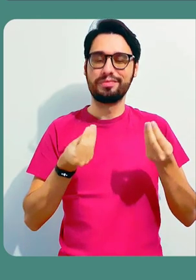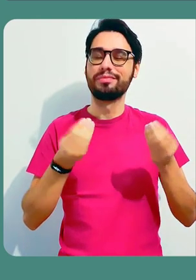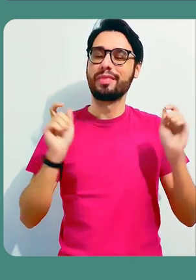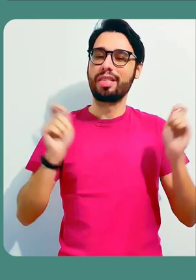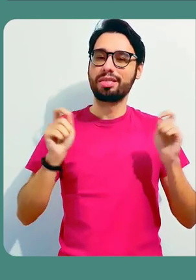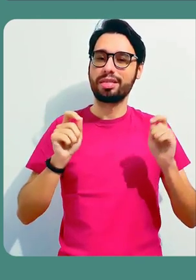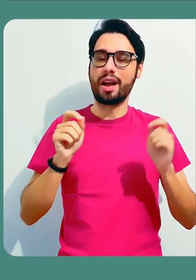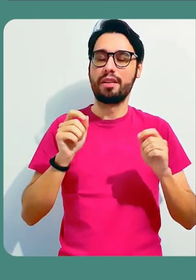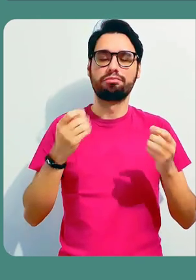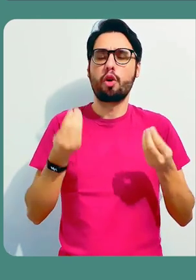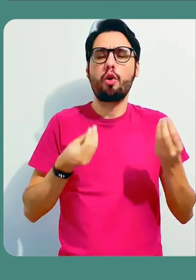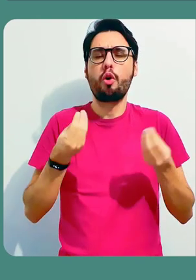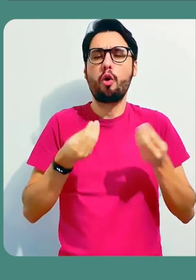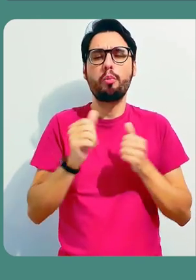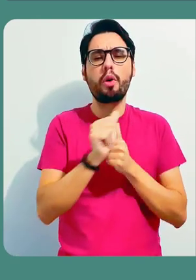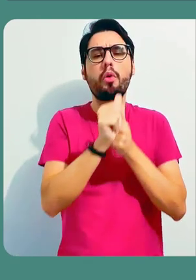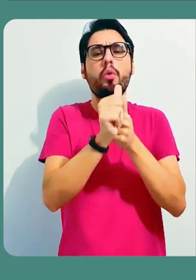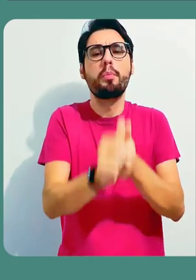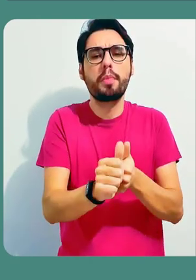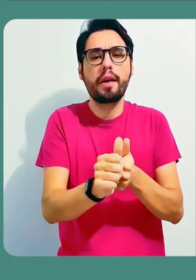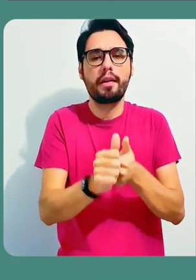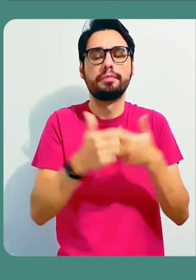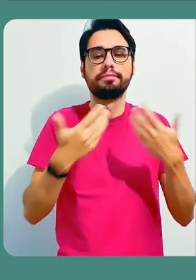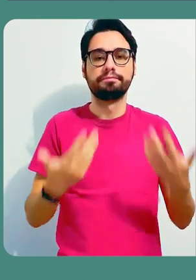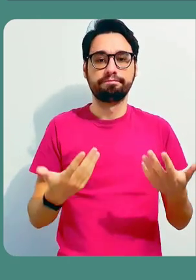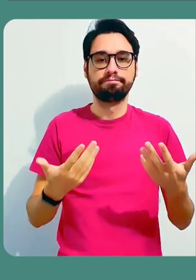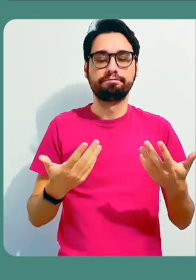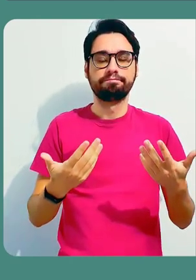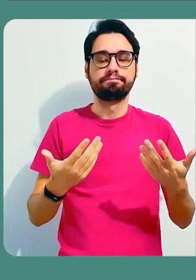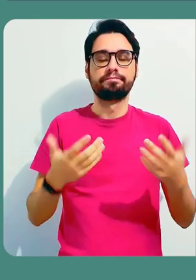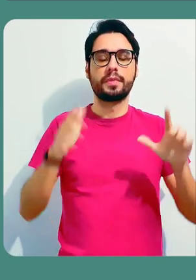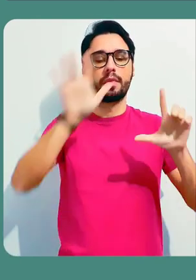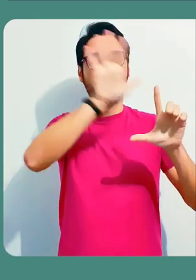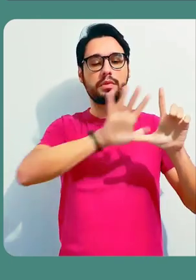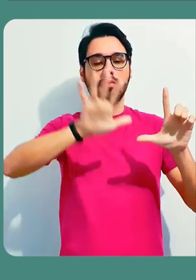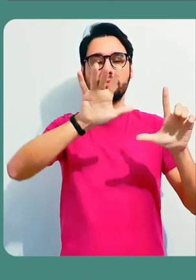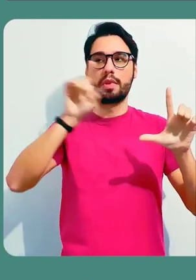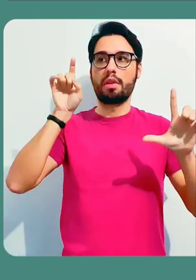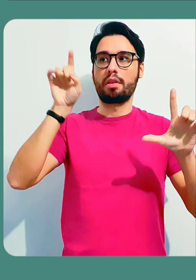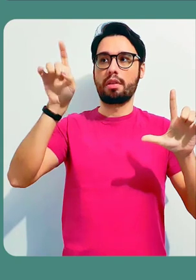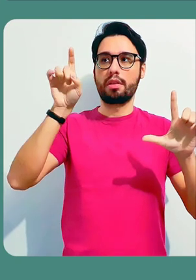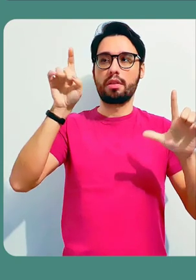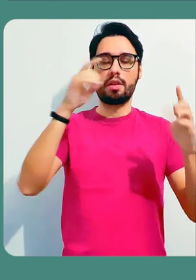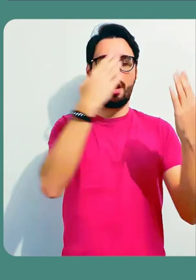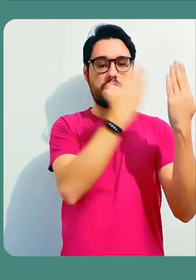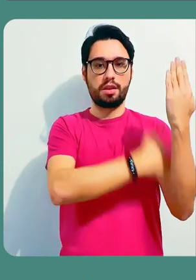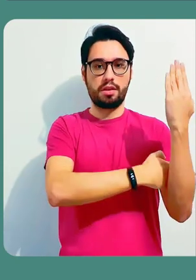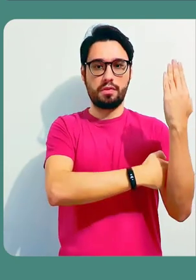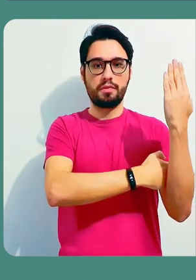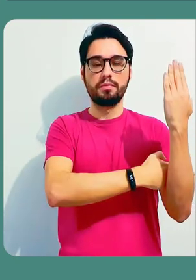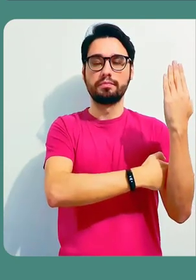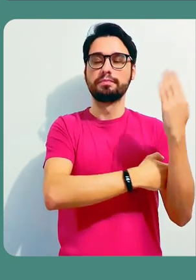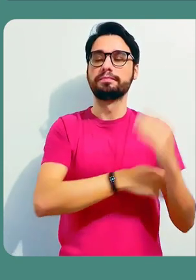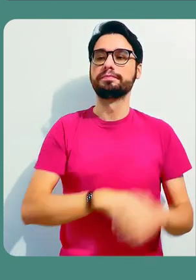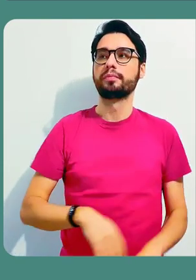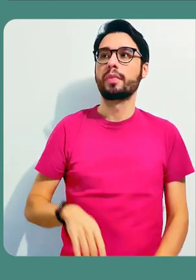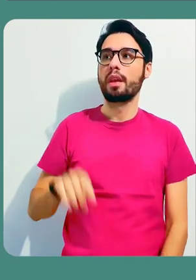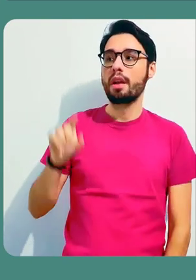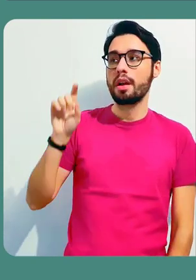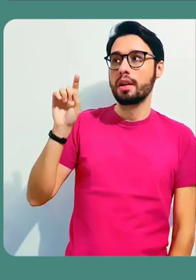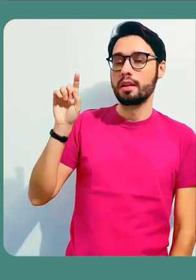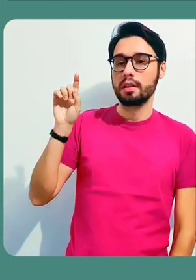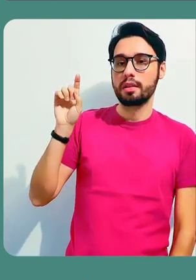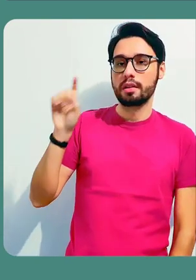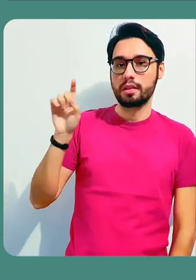conseguir saber a produção individual de cada um. Então, para você acompanhar e fazer este rastreio de